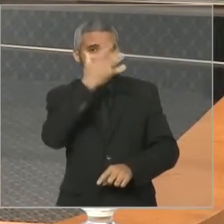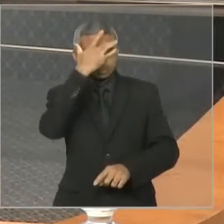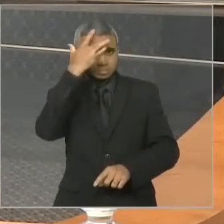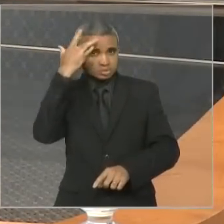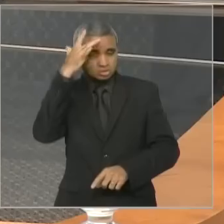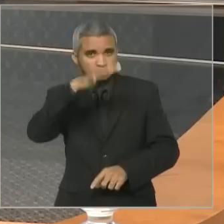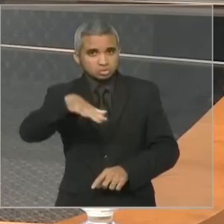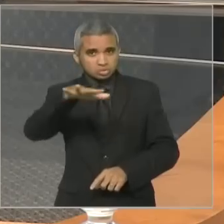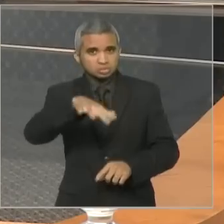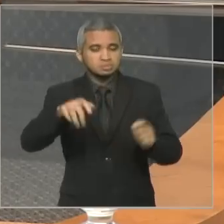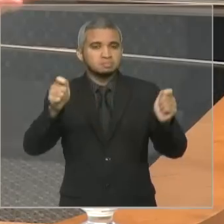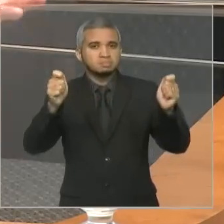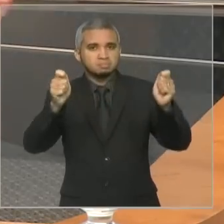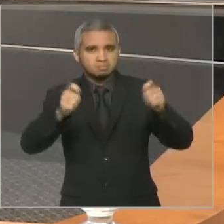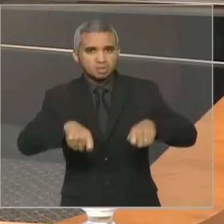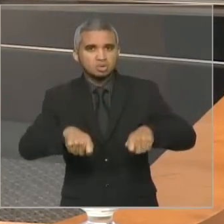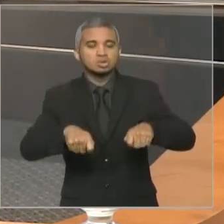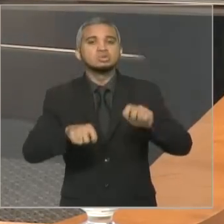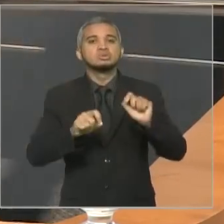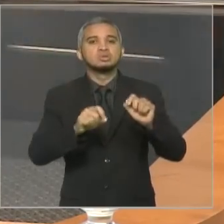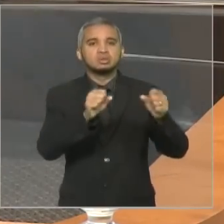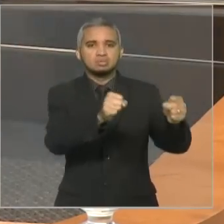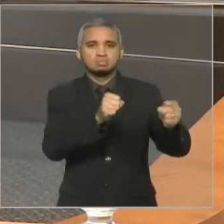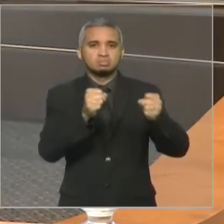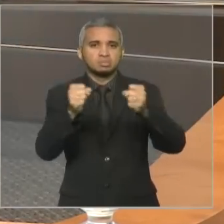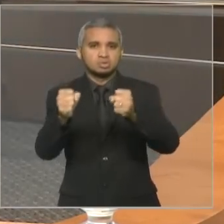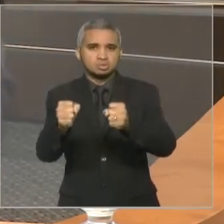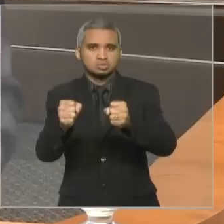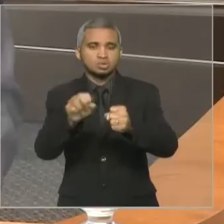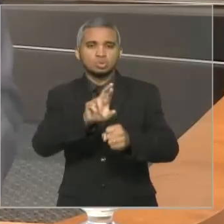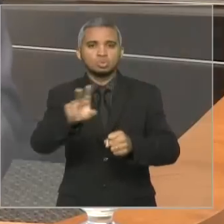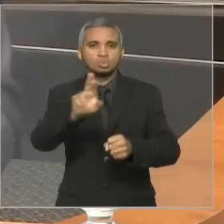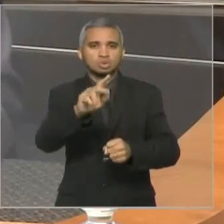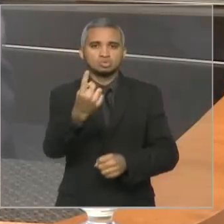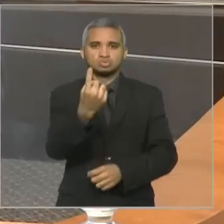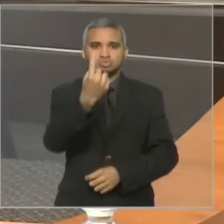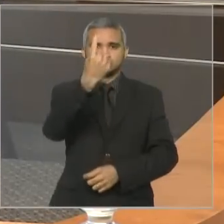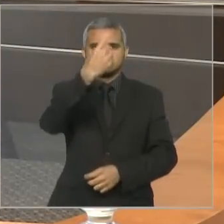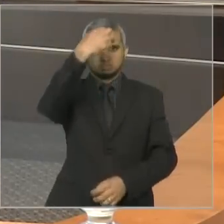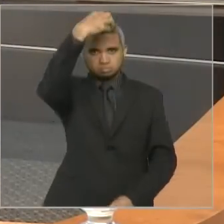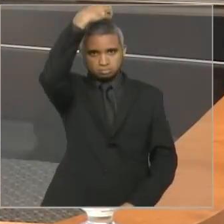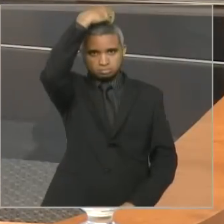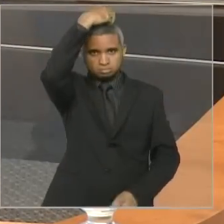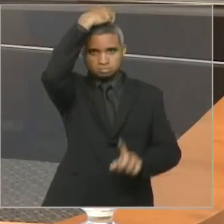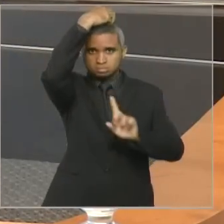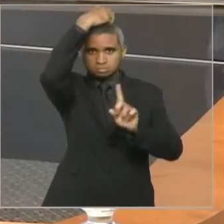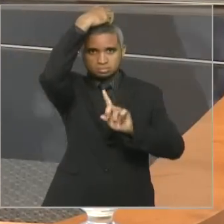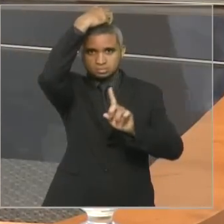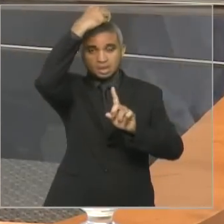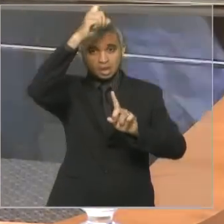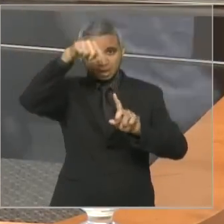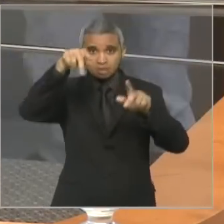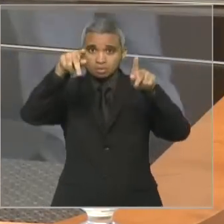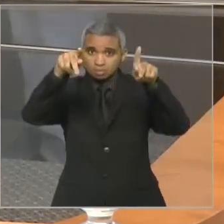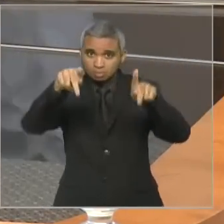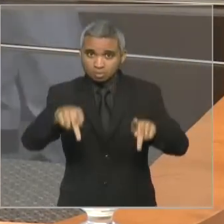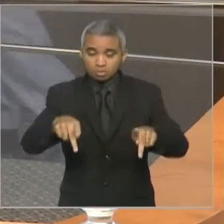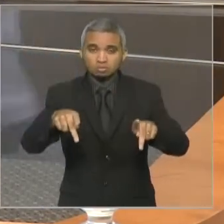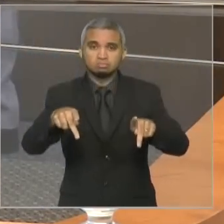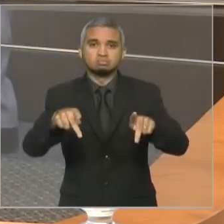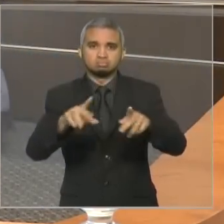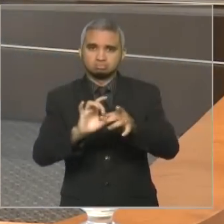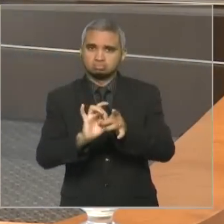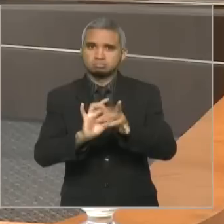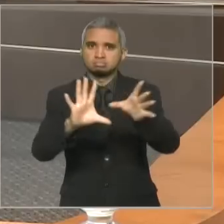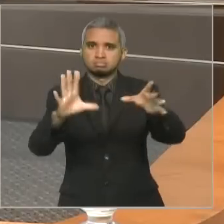o poder seja do povo, e não só dos reis. E vai alguma coisa que eu veja acontecer aqui, deputado